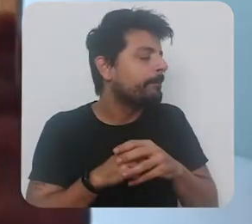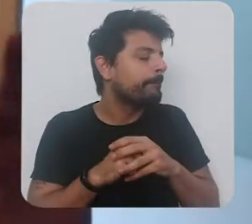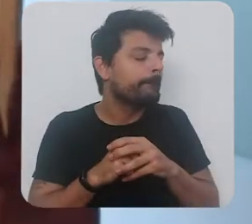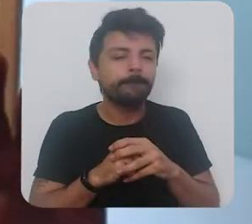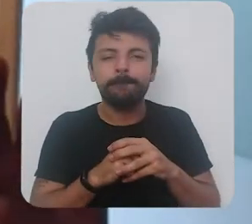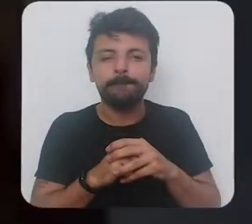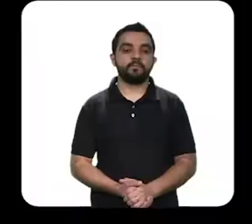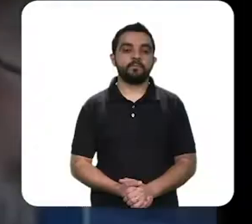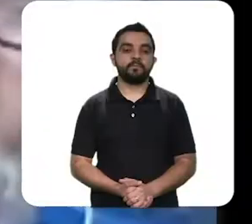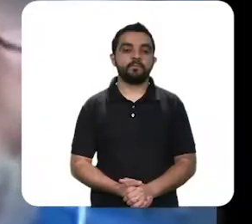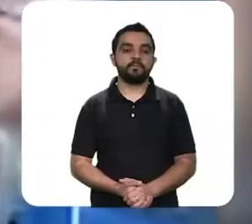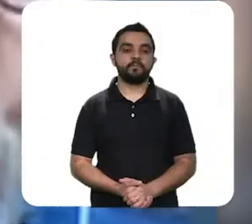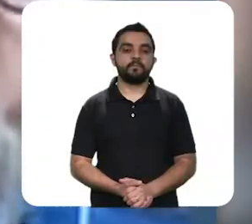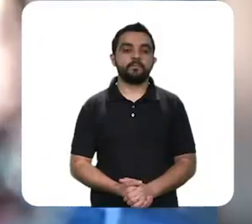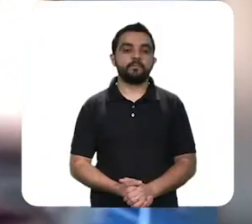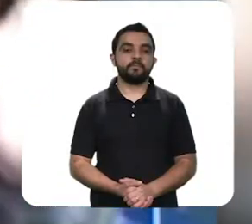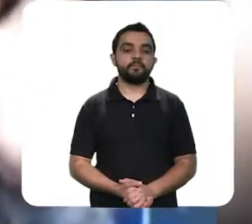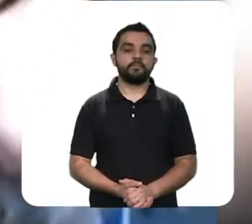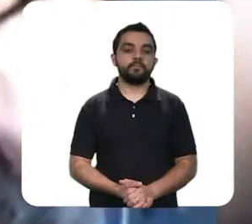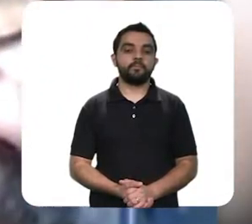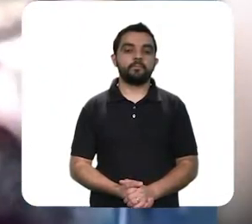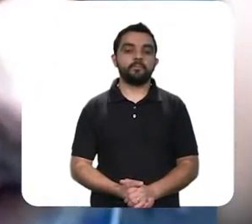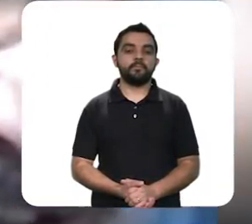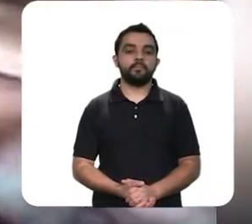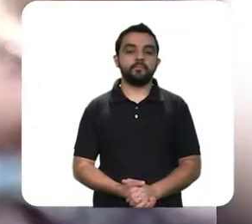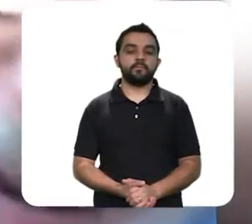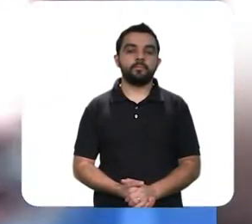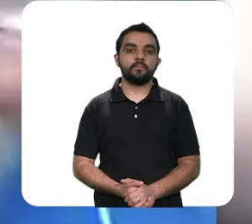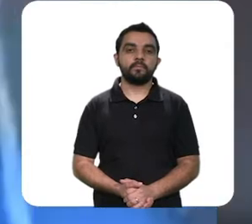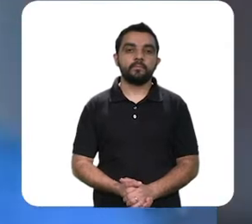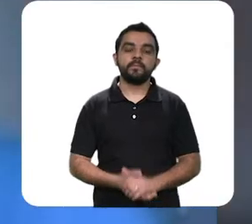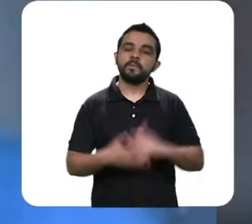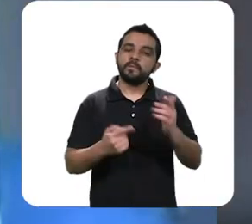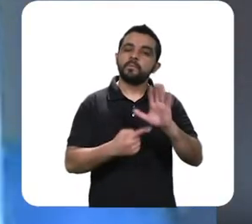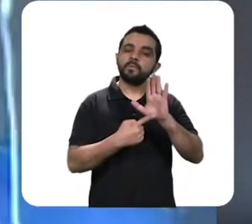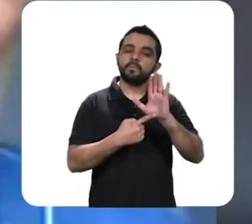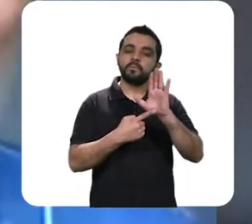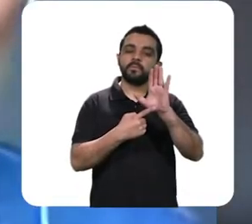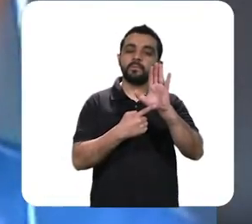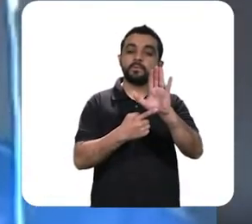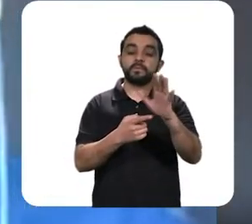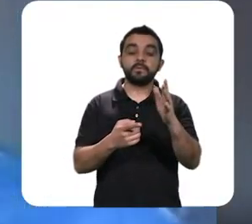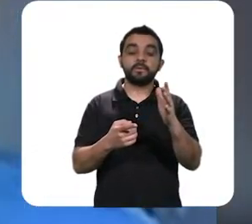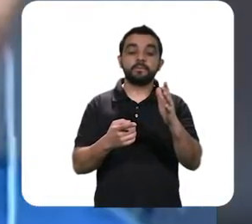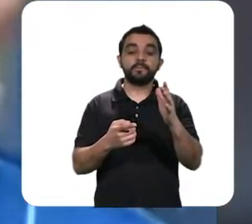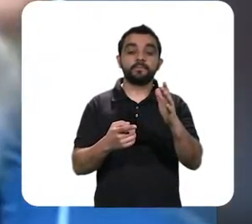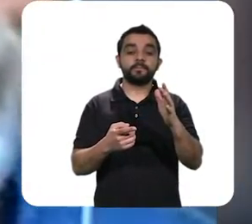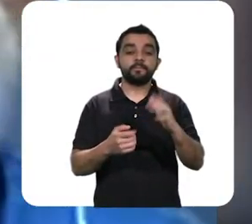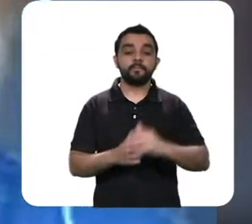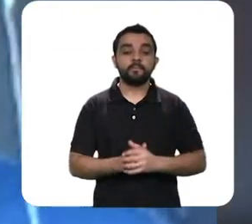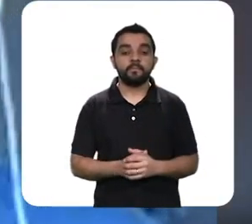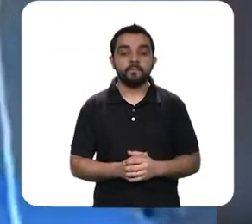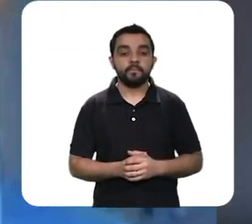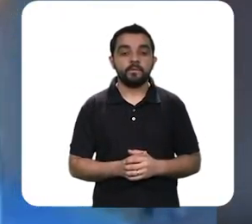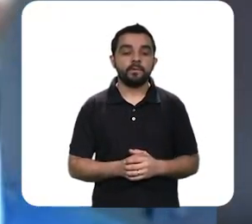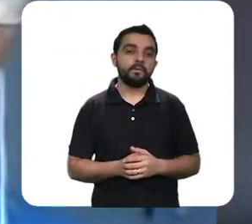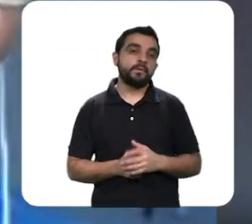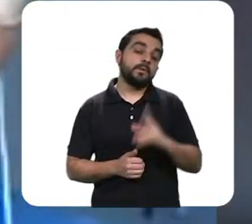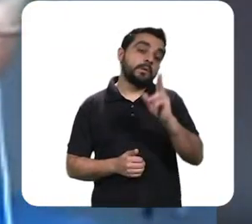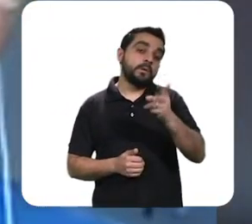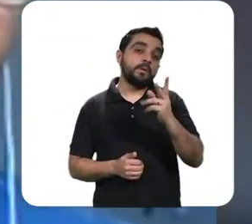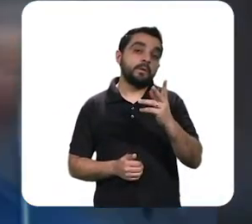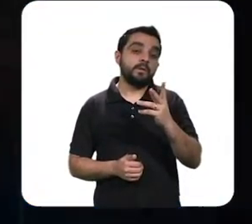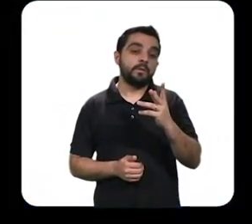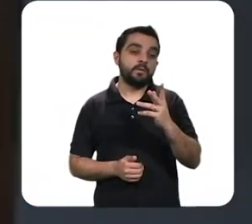temos uma corrida tecnológica né alguns médicos que que estava lendo que tem dúvida se é um ser